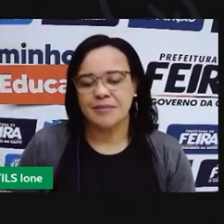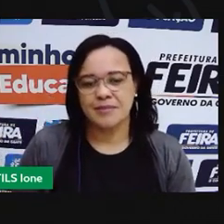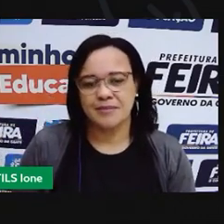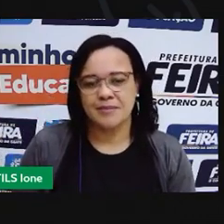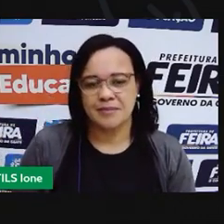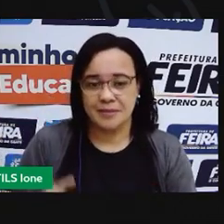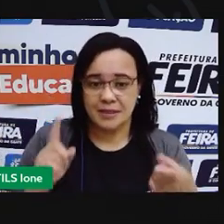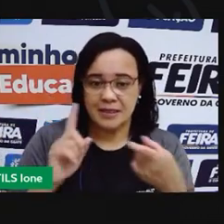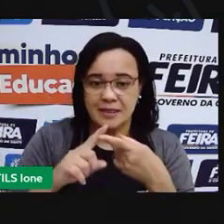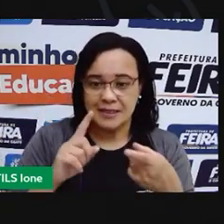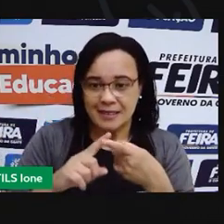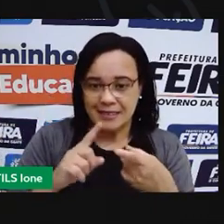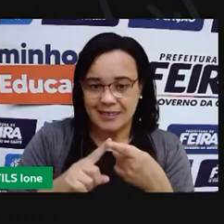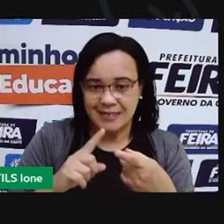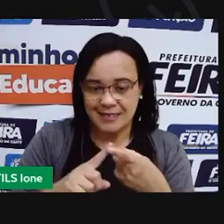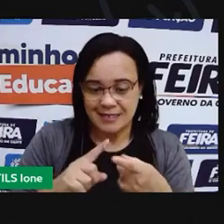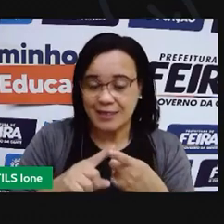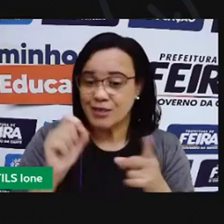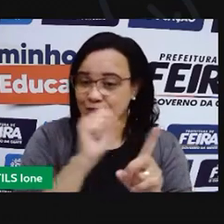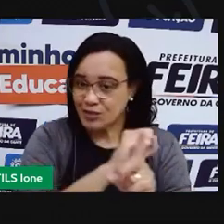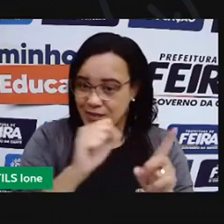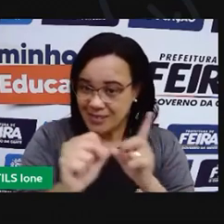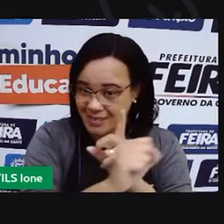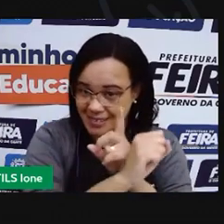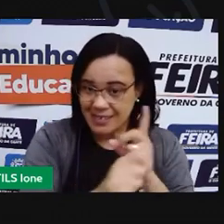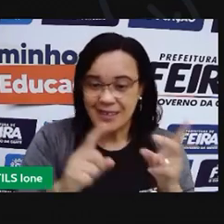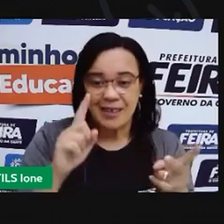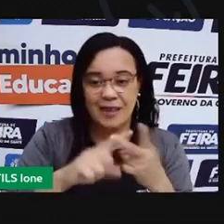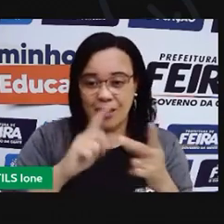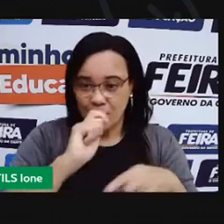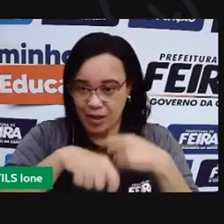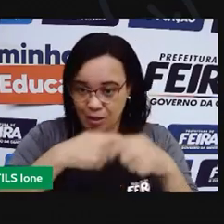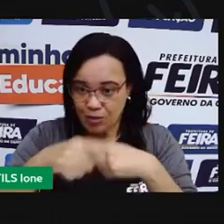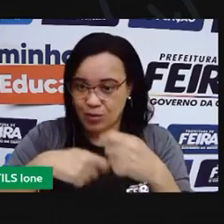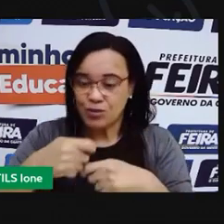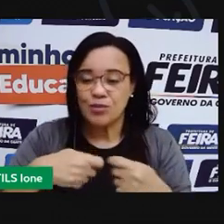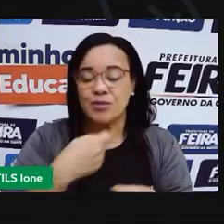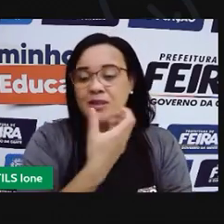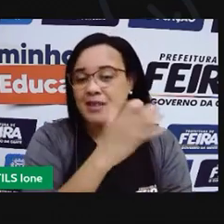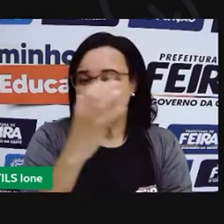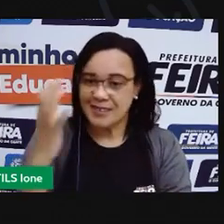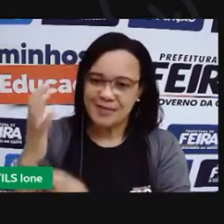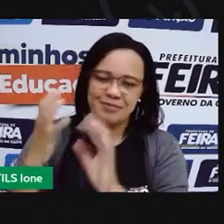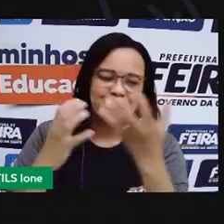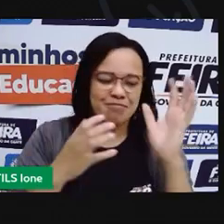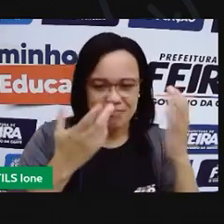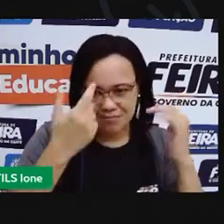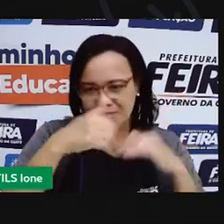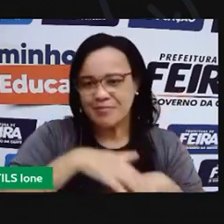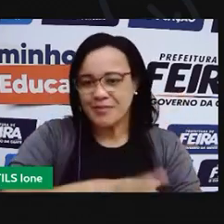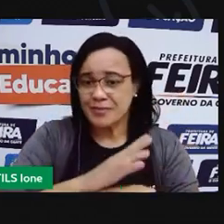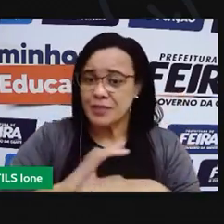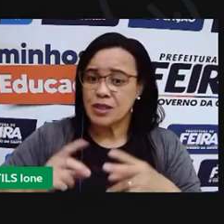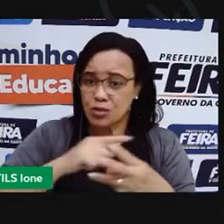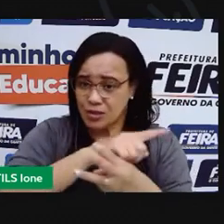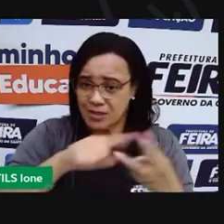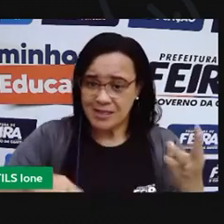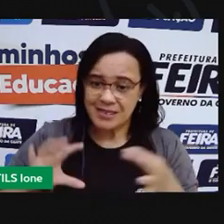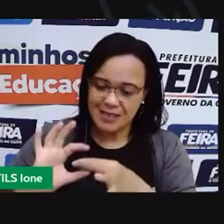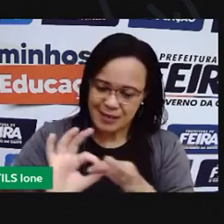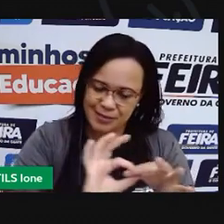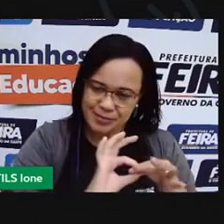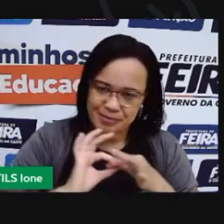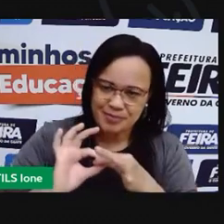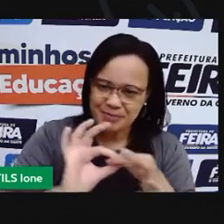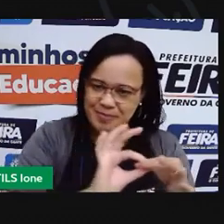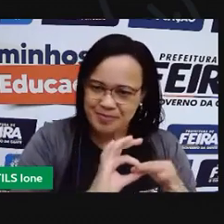Que é a possibilidade social, econômica e ambiental. E vimos que tem